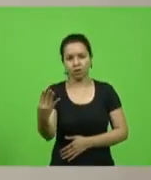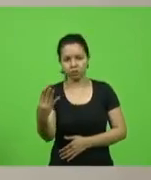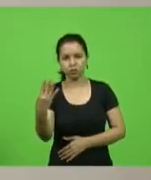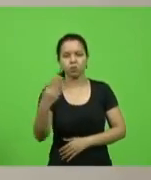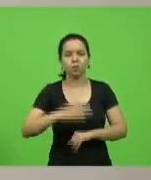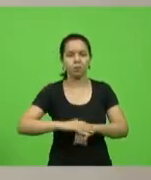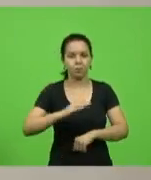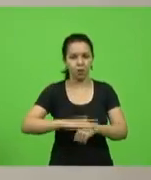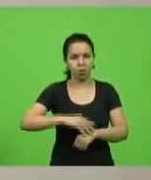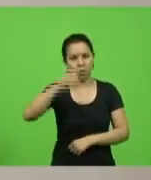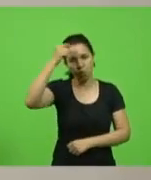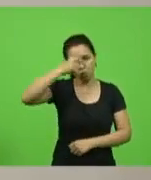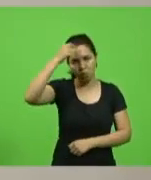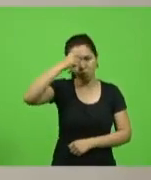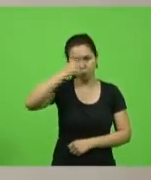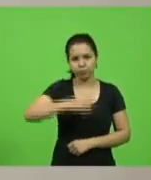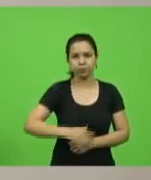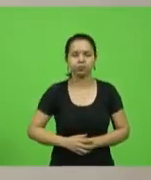é o autor.